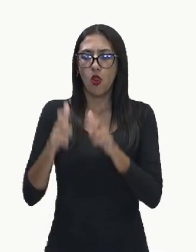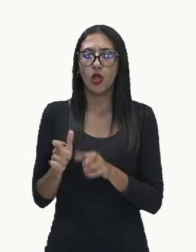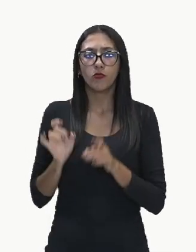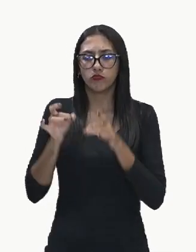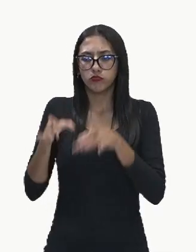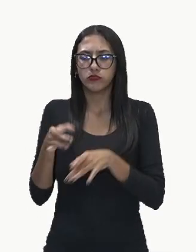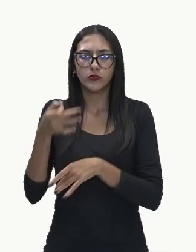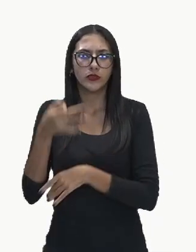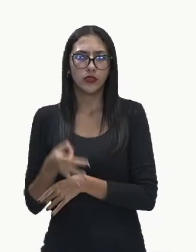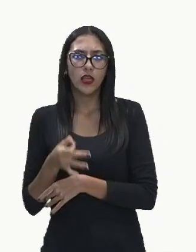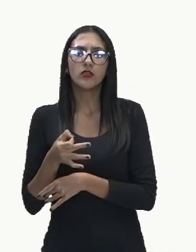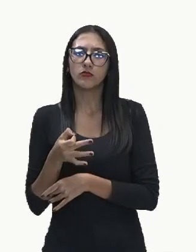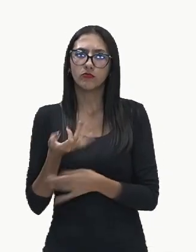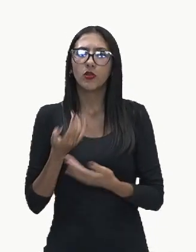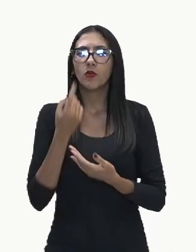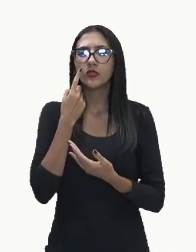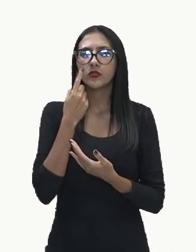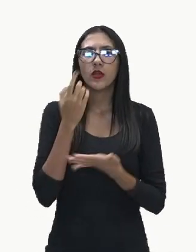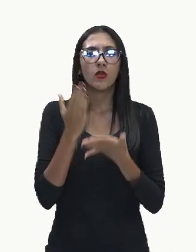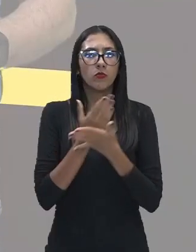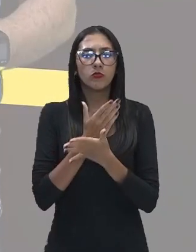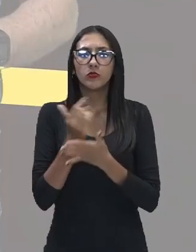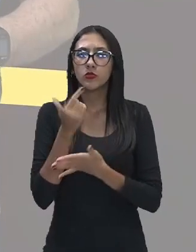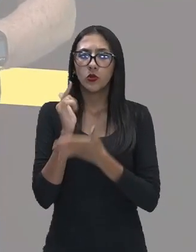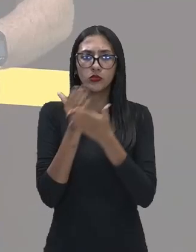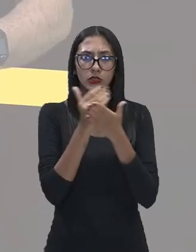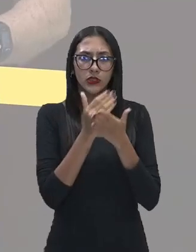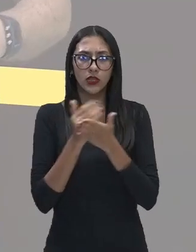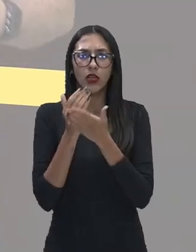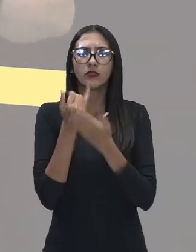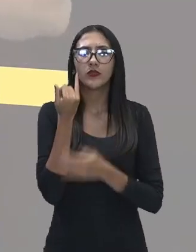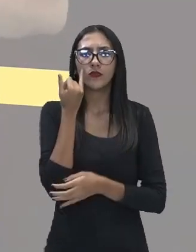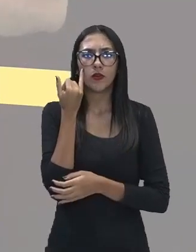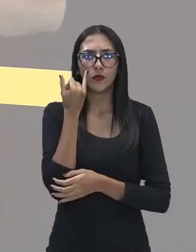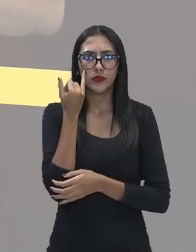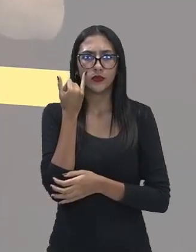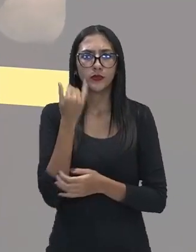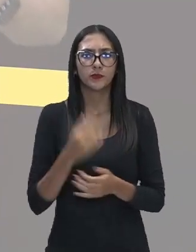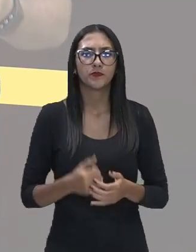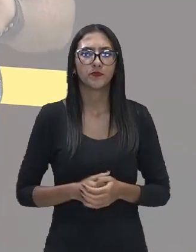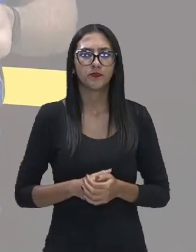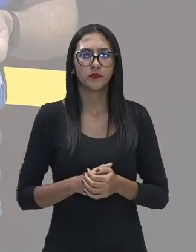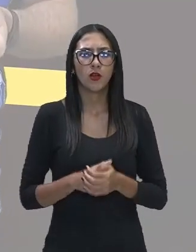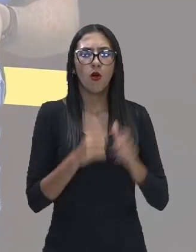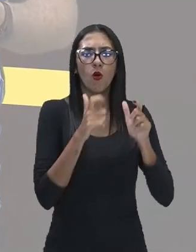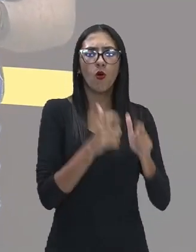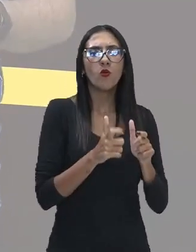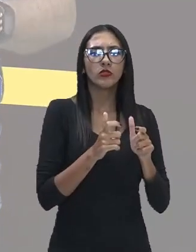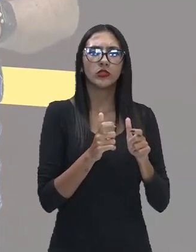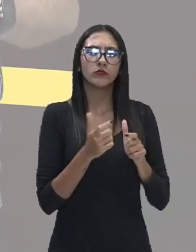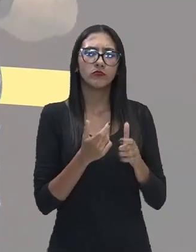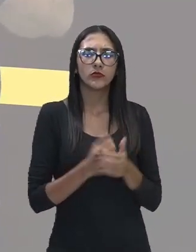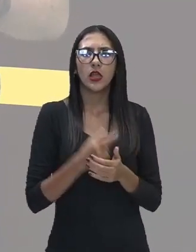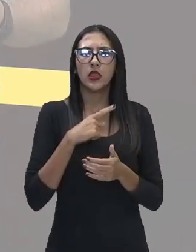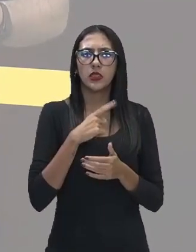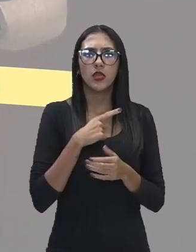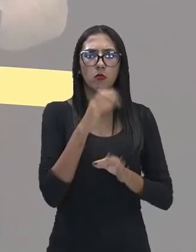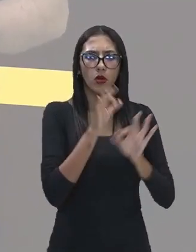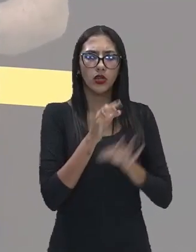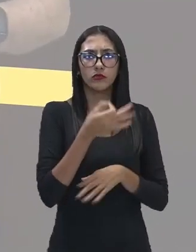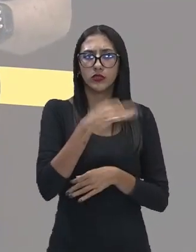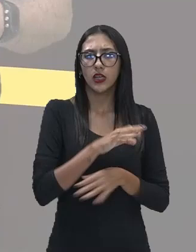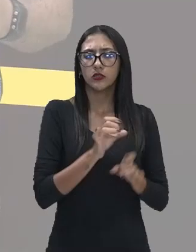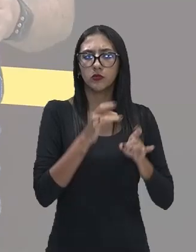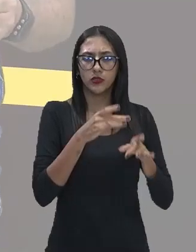tem aí alguns números para mostrar para vocês quem que coleta mais, quem que coleta menos, e aí